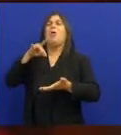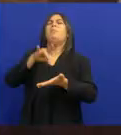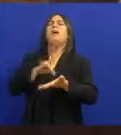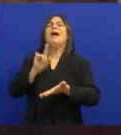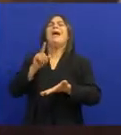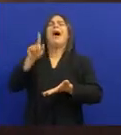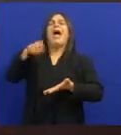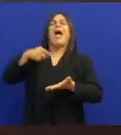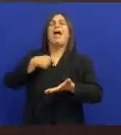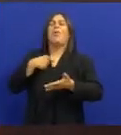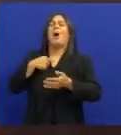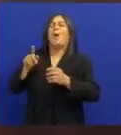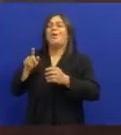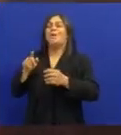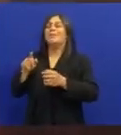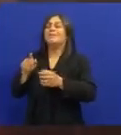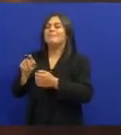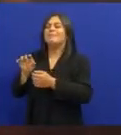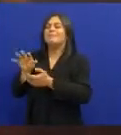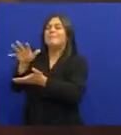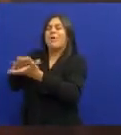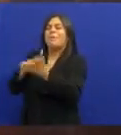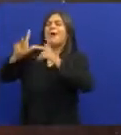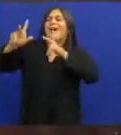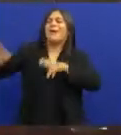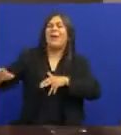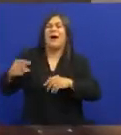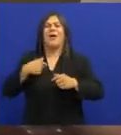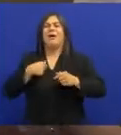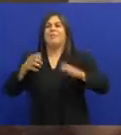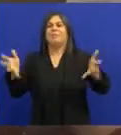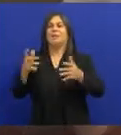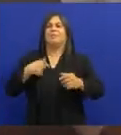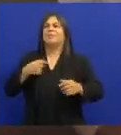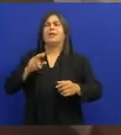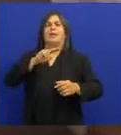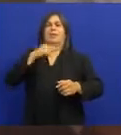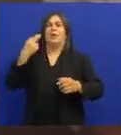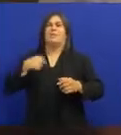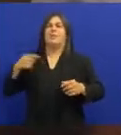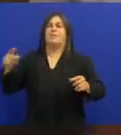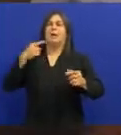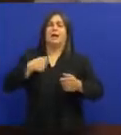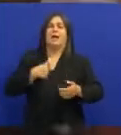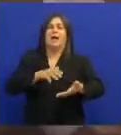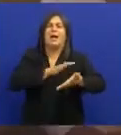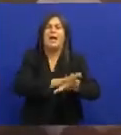que ele compôs Dentro da música Dentro da MPB Então já é um impacto forte Só o nome